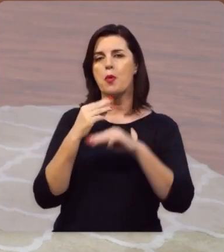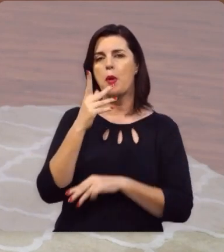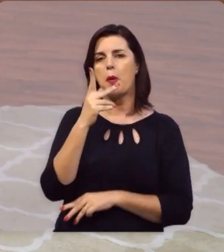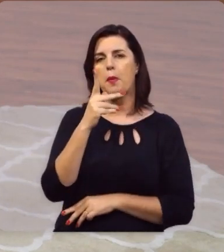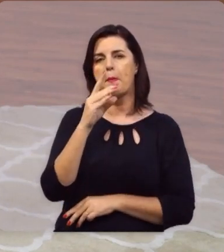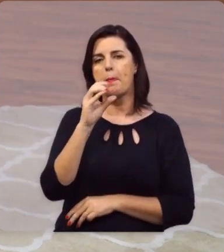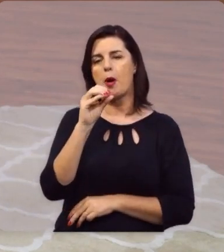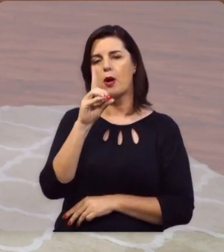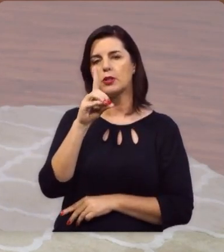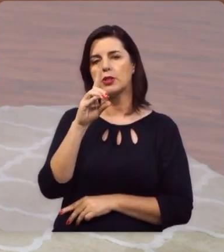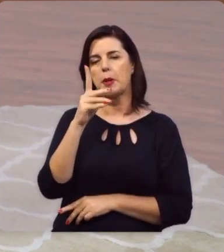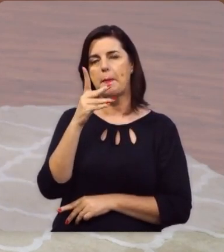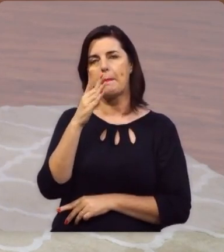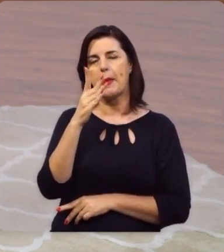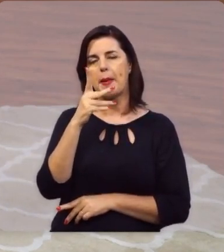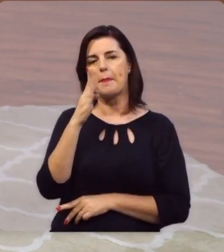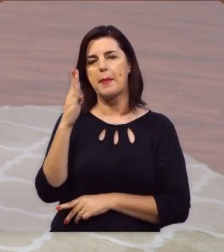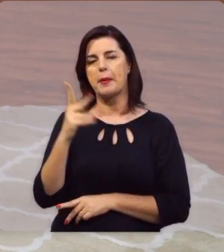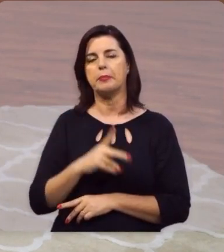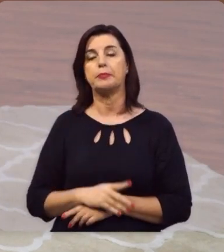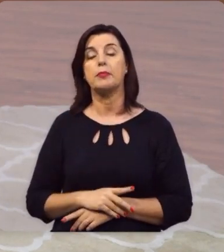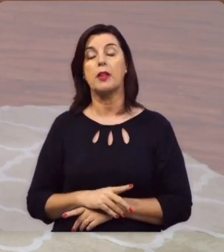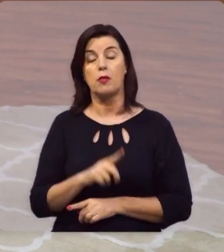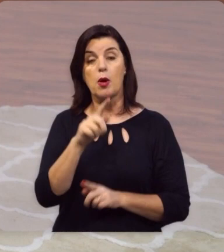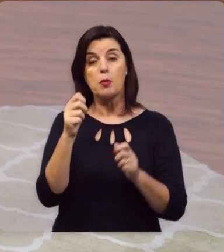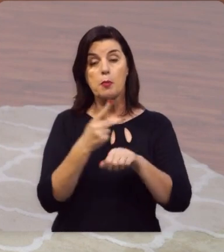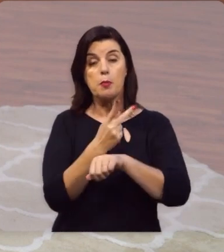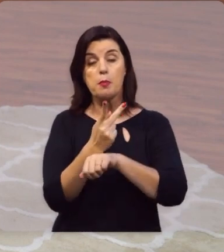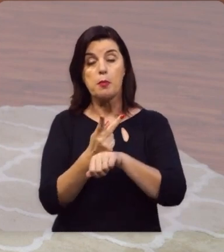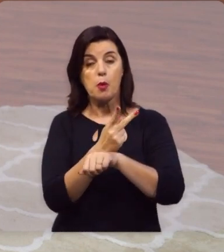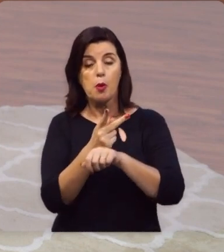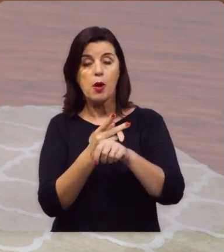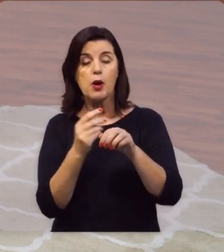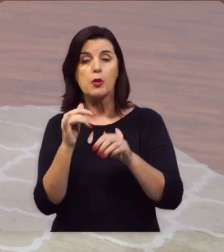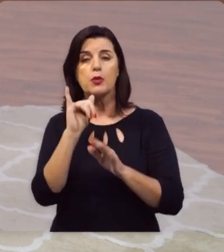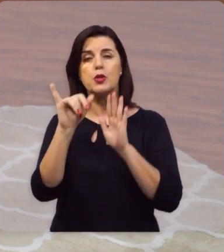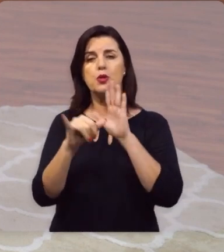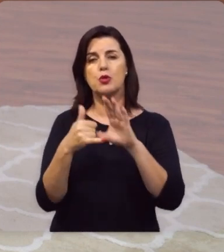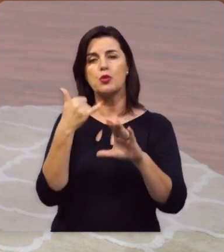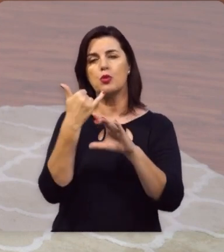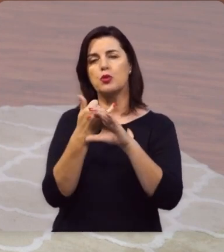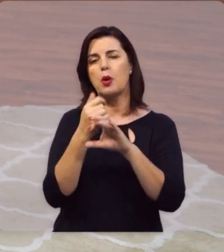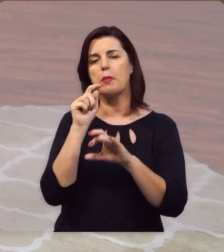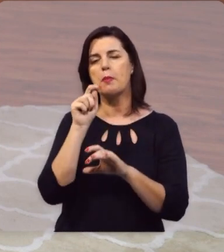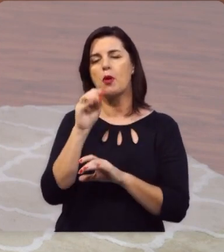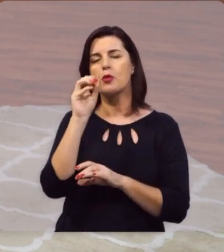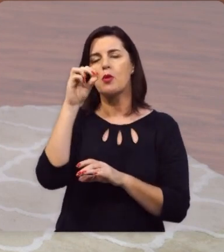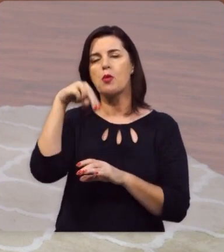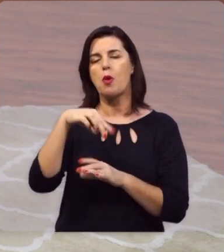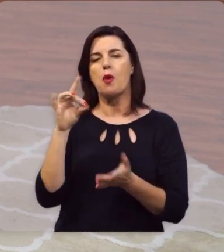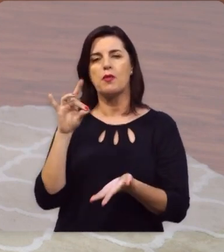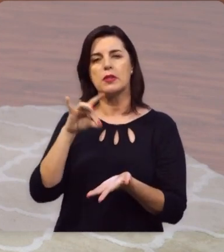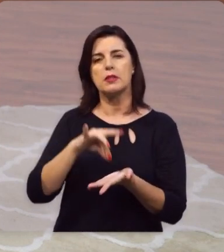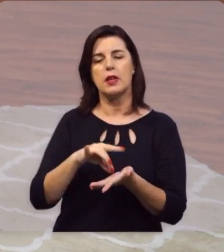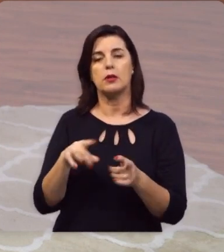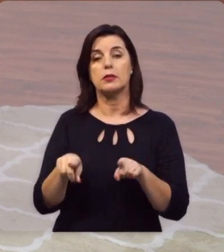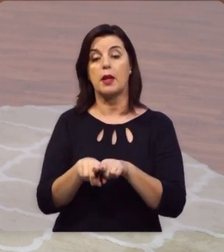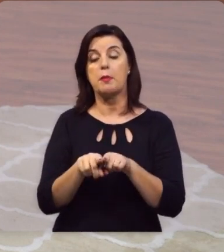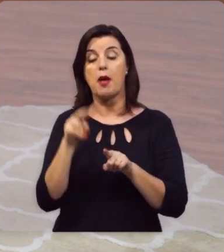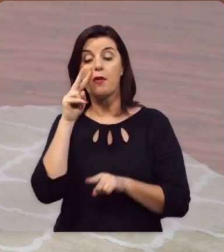nosso Poc-T-PB, nosso programa musical, você pode encontrar este e outros no youtube.com.br IPB Oficial,